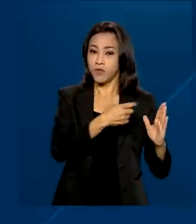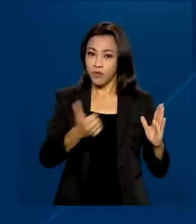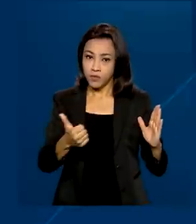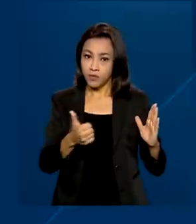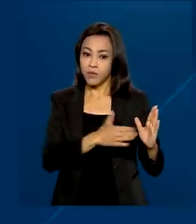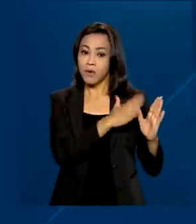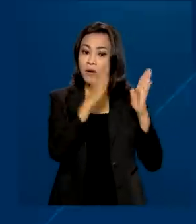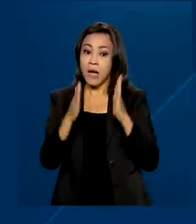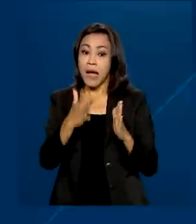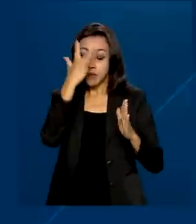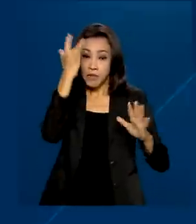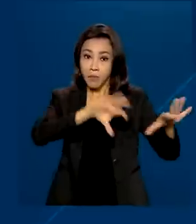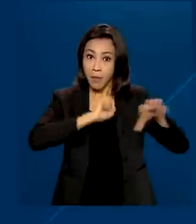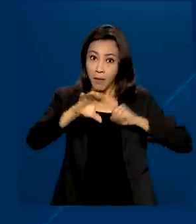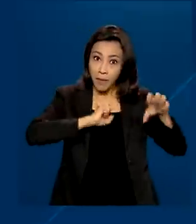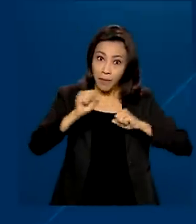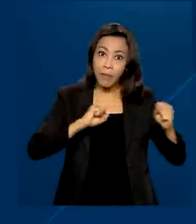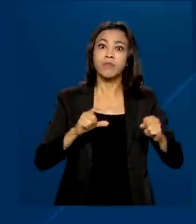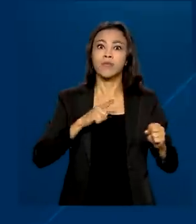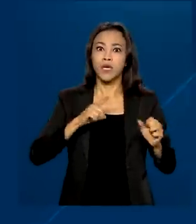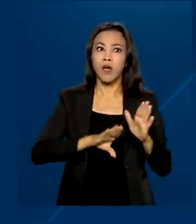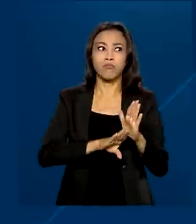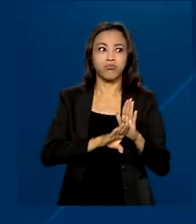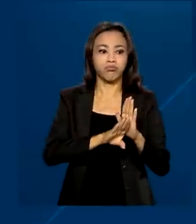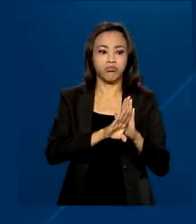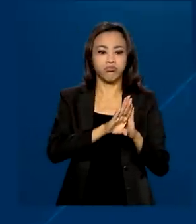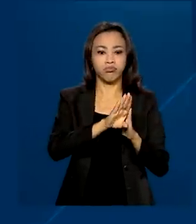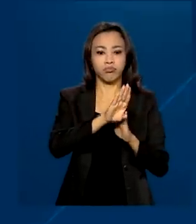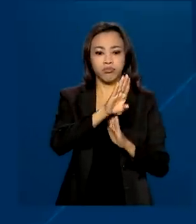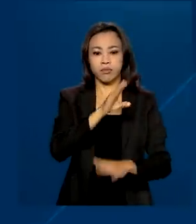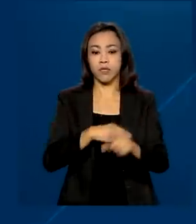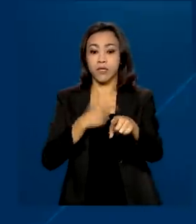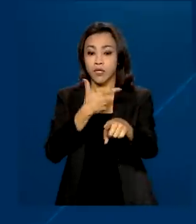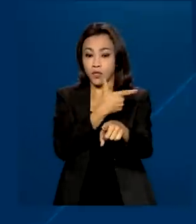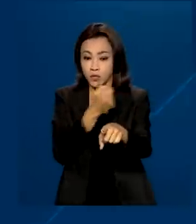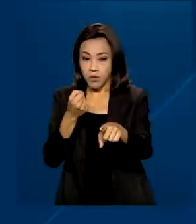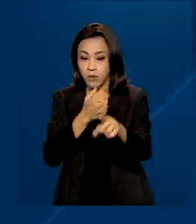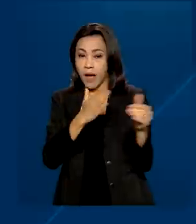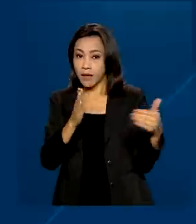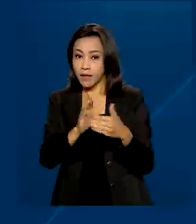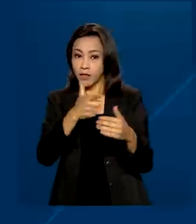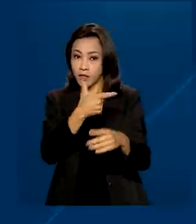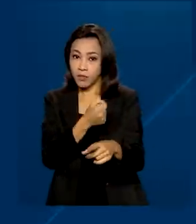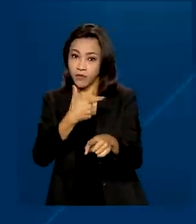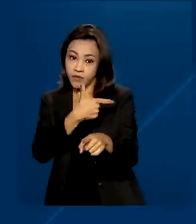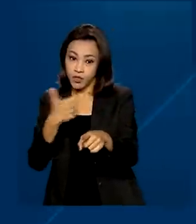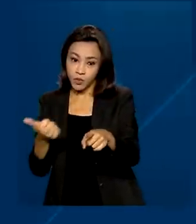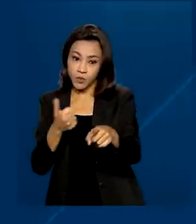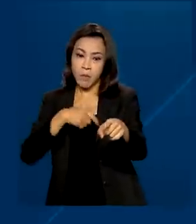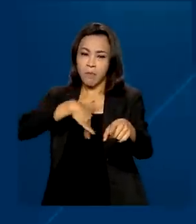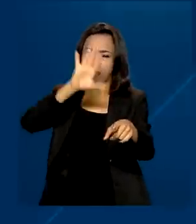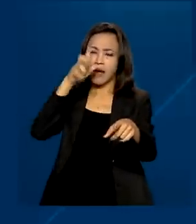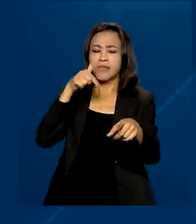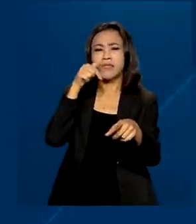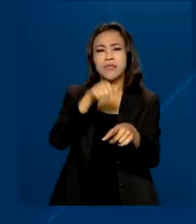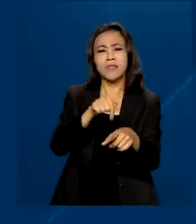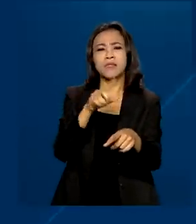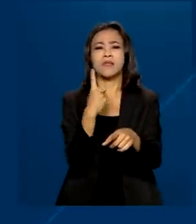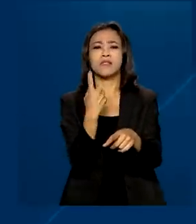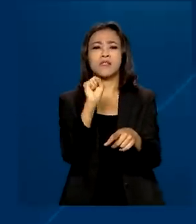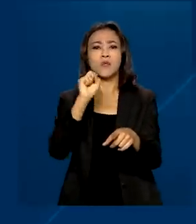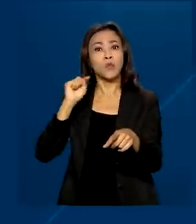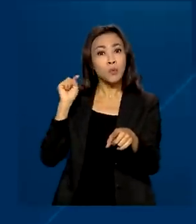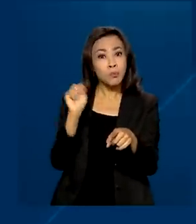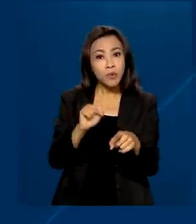pessoas infectadas ainda é alto. Entre 2000 e 2021 foram mais de 718 mil